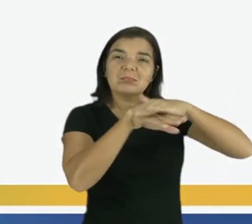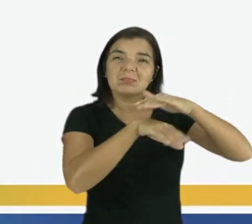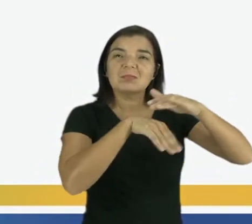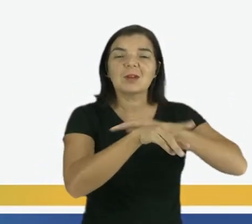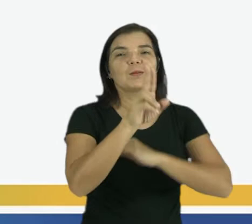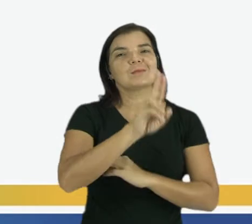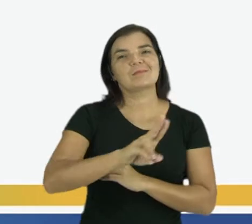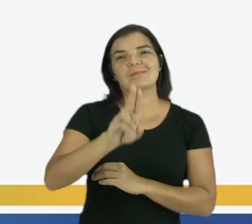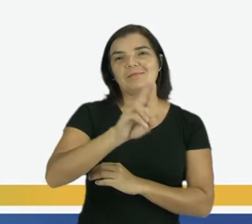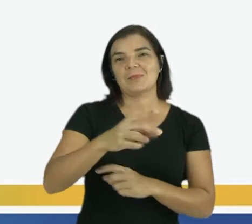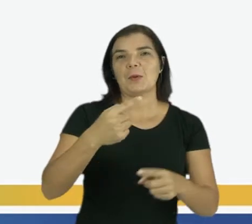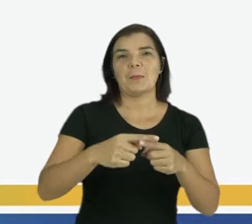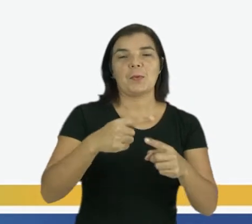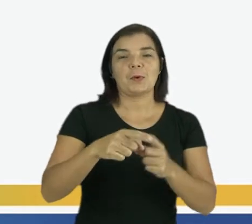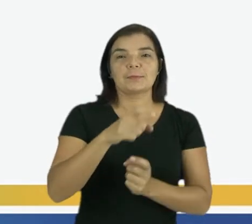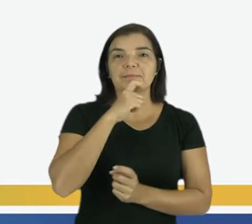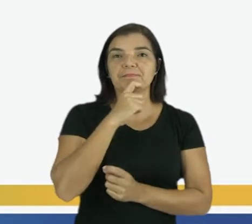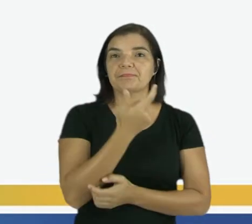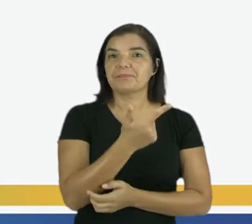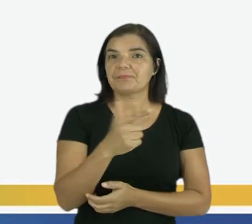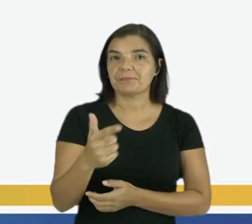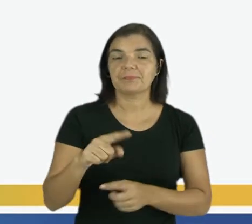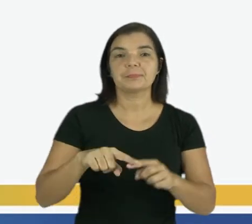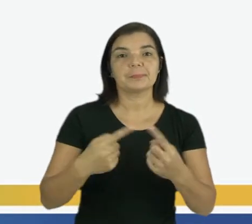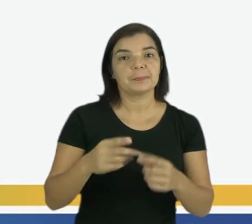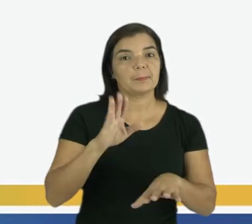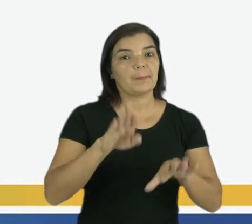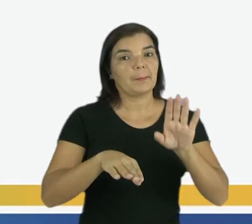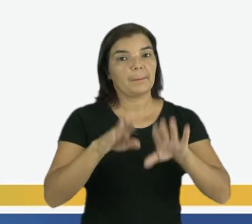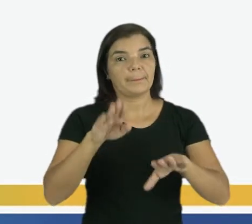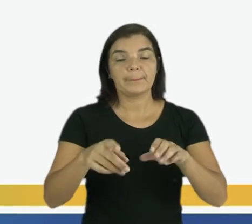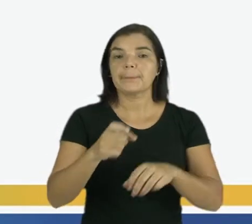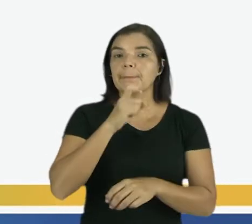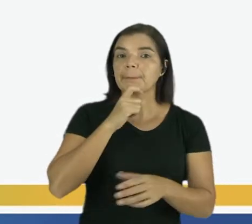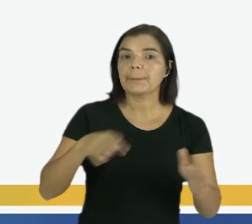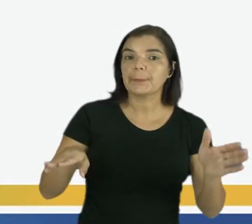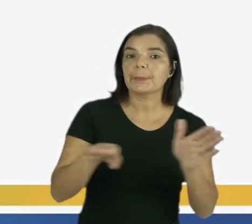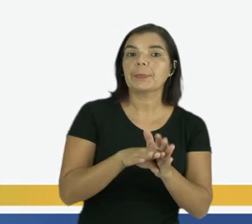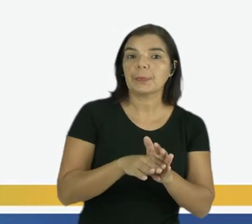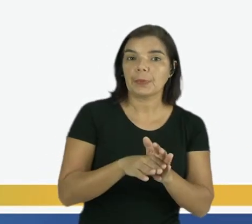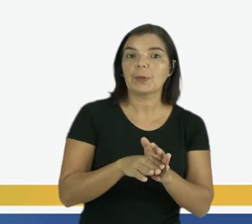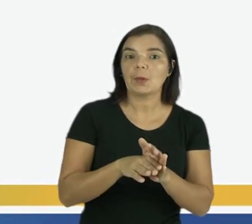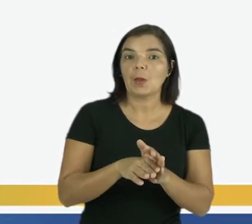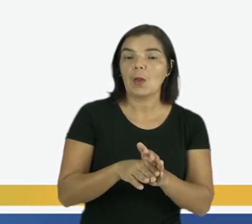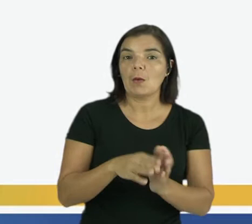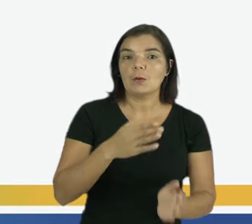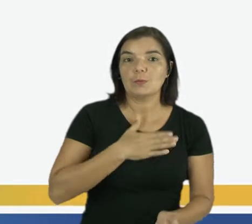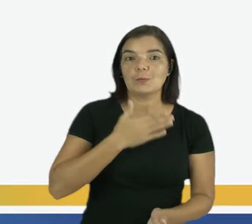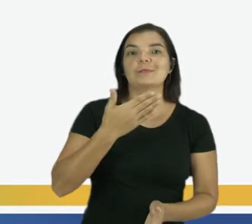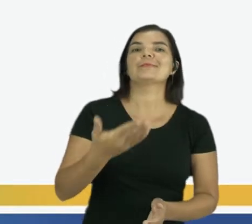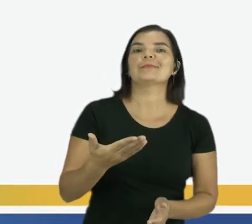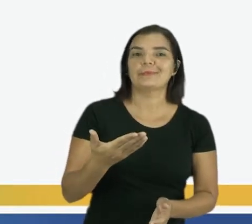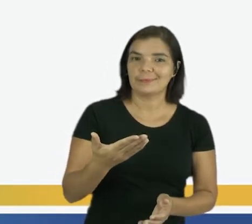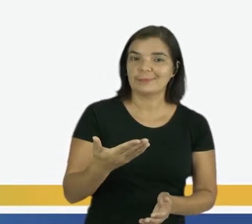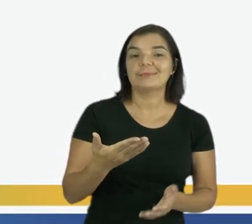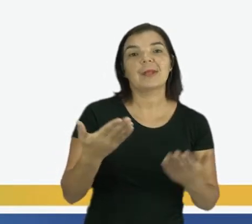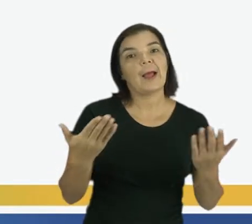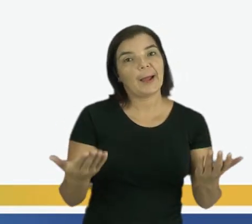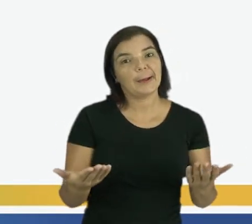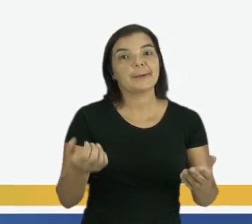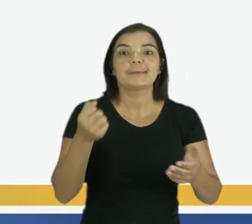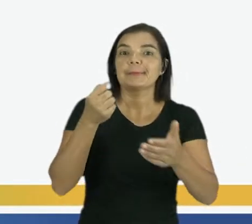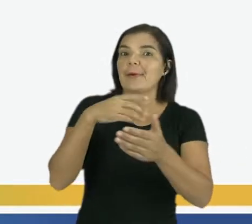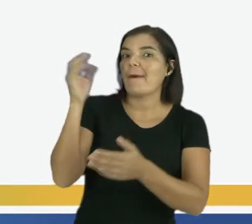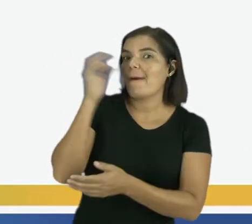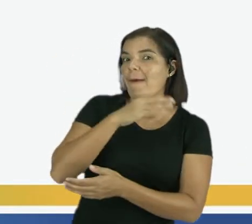consegue utilizar, porque não faz frio, não é mesmo? E quando às vezes o frio chega, nos pega de surpresa, e aí nós